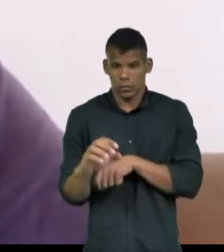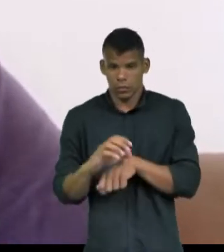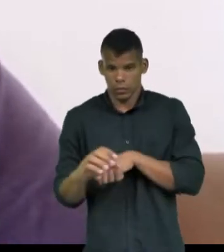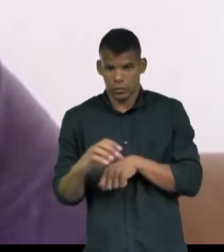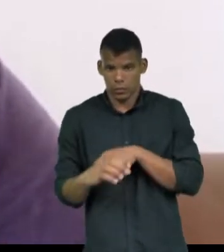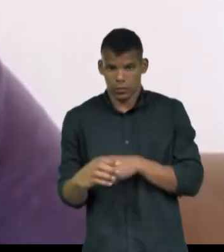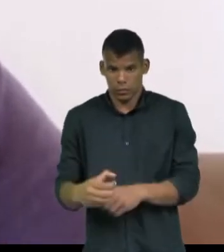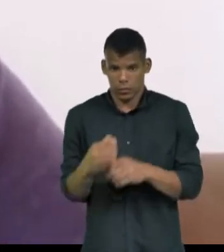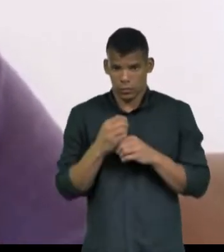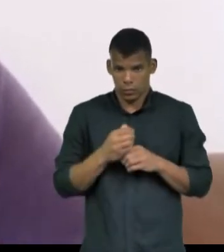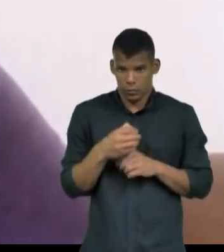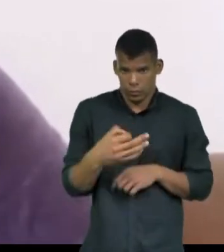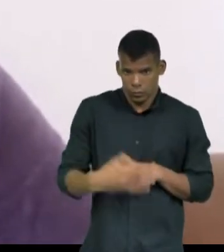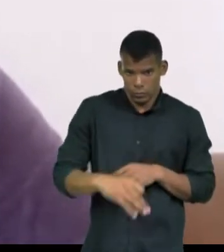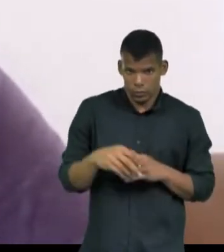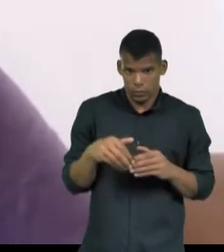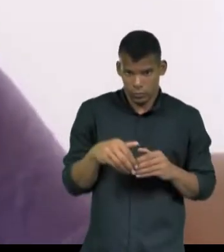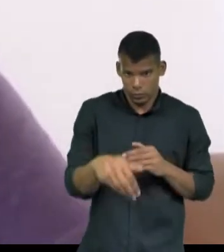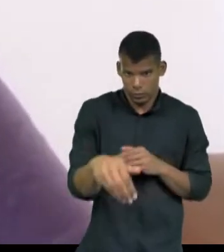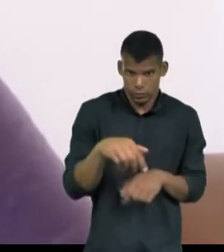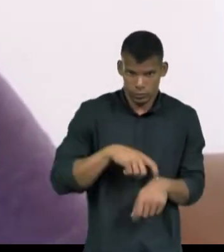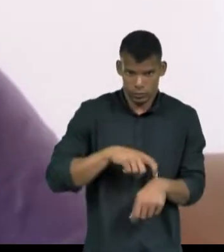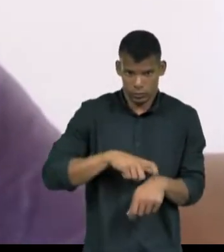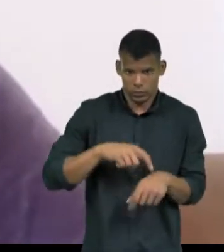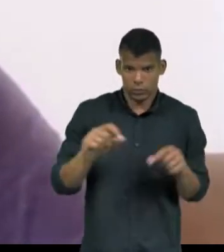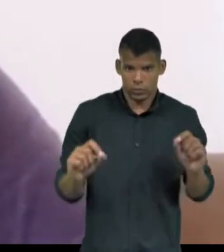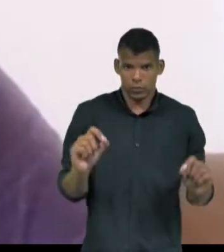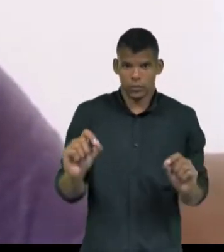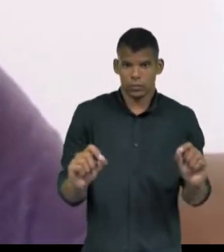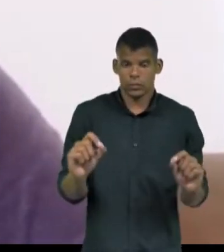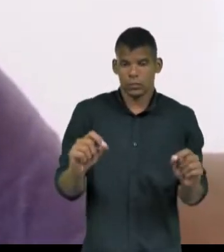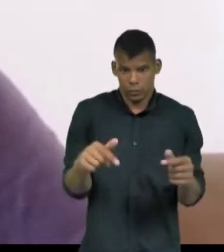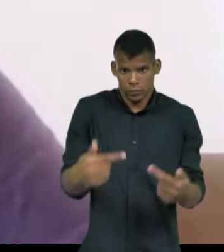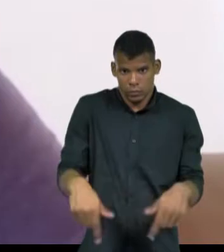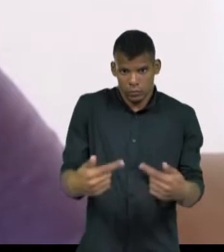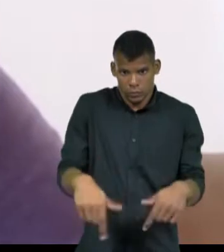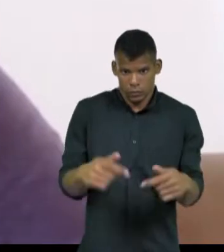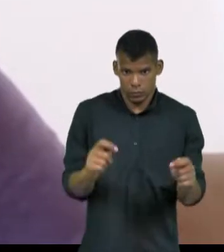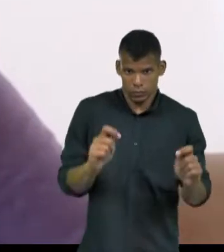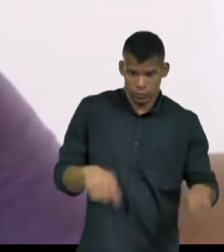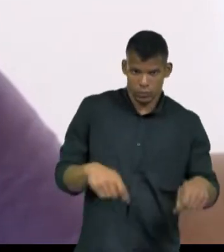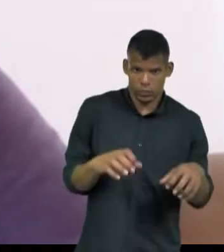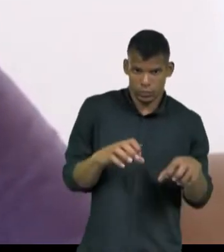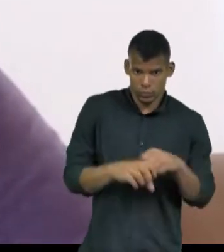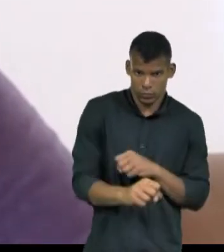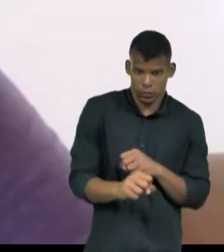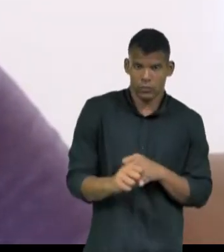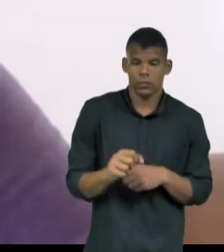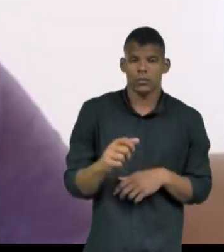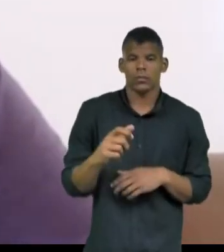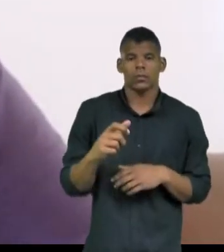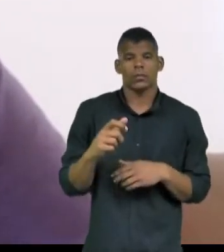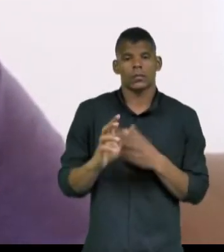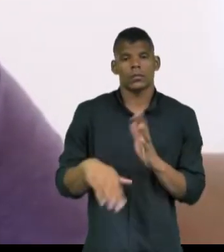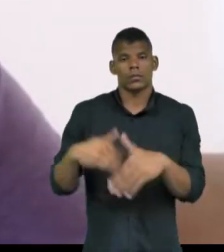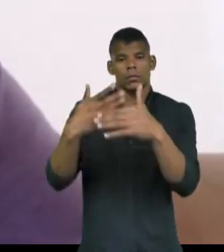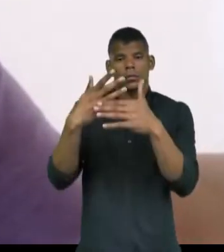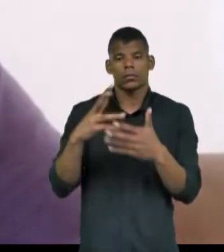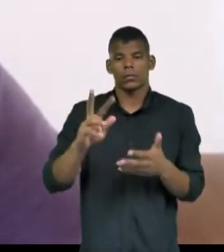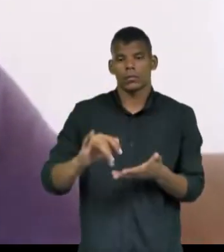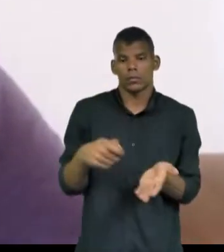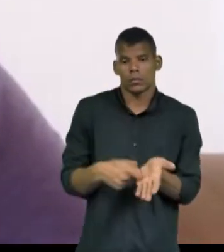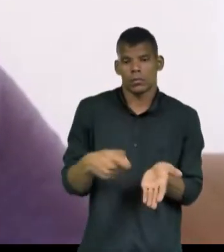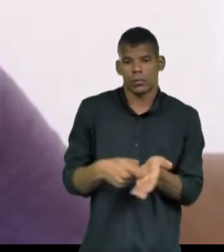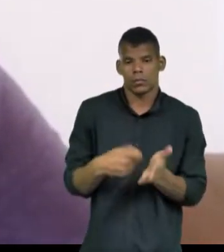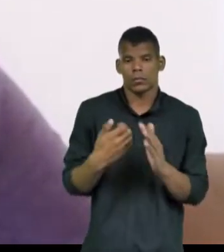se capacitar. E aí, a partir do momento também, quando o trabalhador se capacita mais, tem maior produtividade, vai exigir das empresas